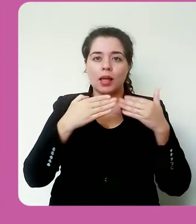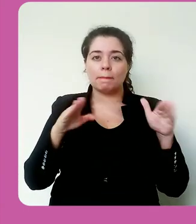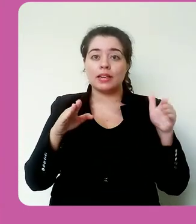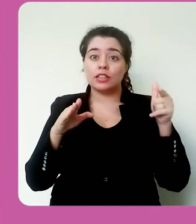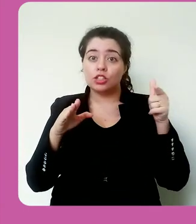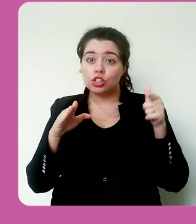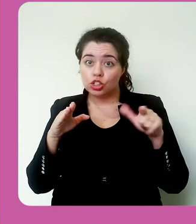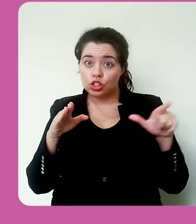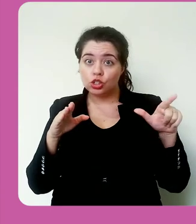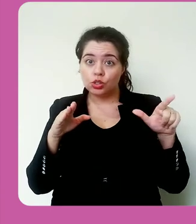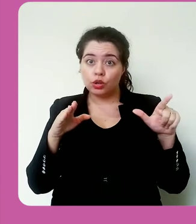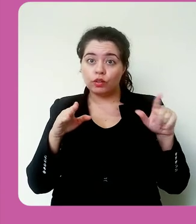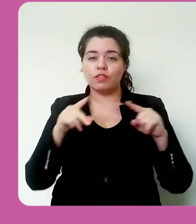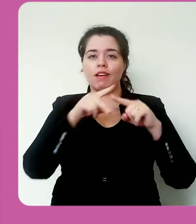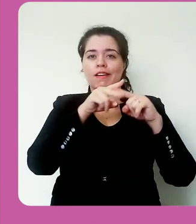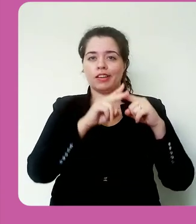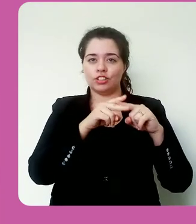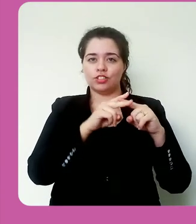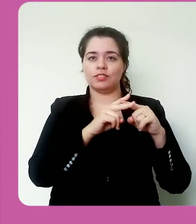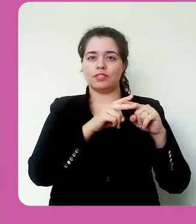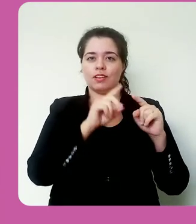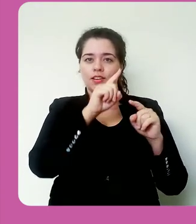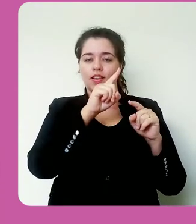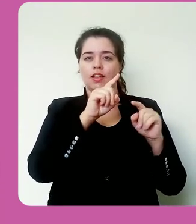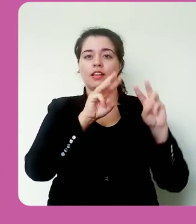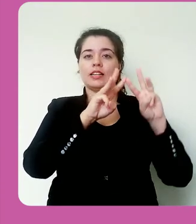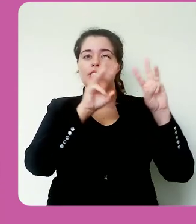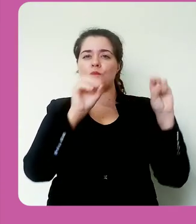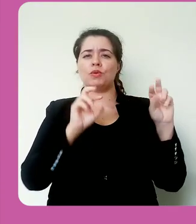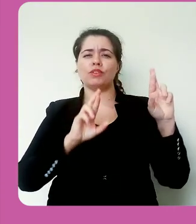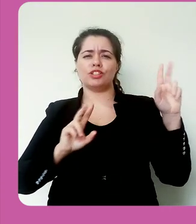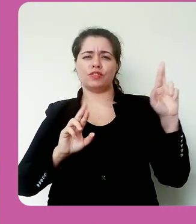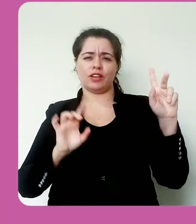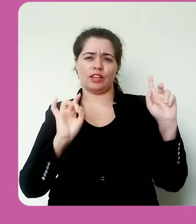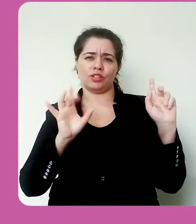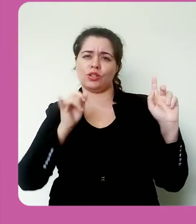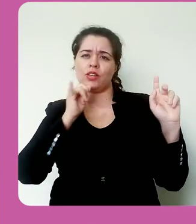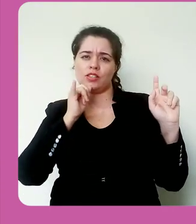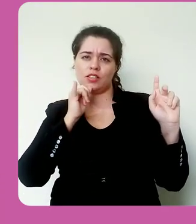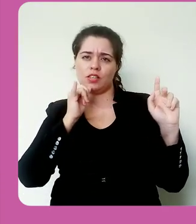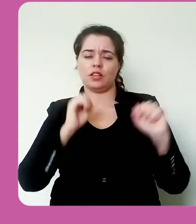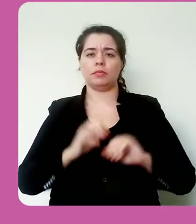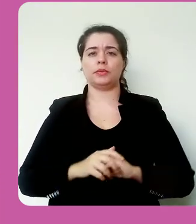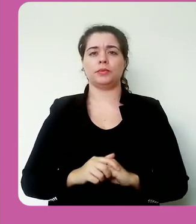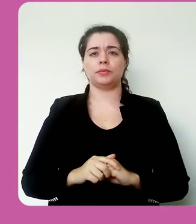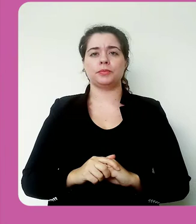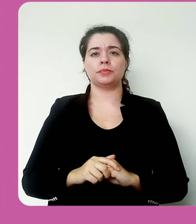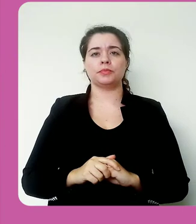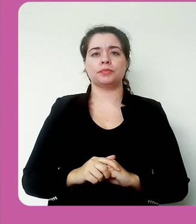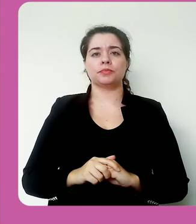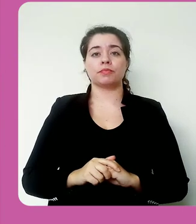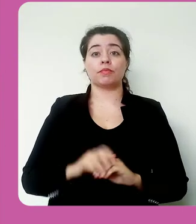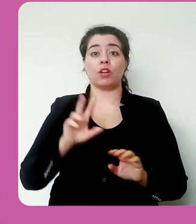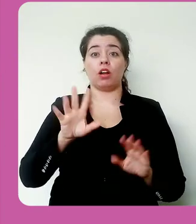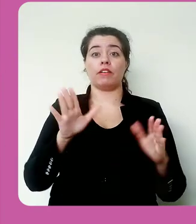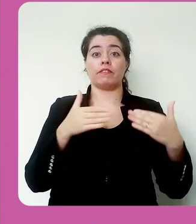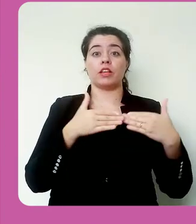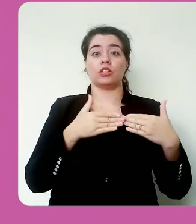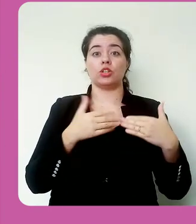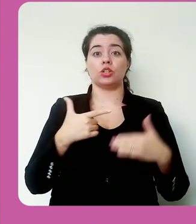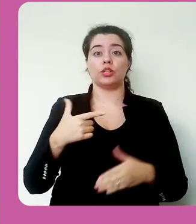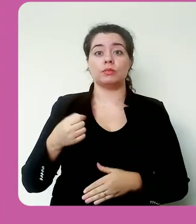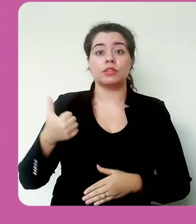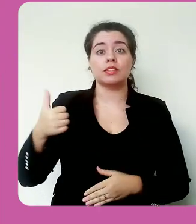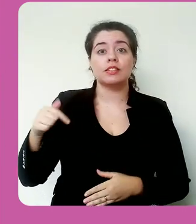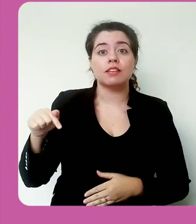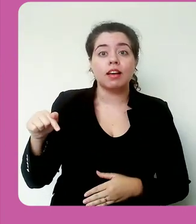editar, configurações, esse mundo é diferente, tá, porque é uma versão diferente, mas tem algumas configurações, ó, fechou em 2017.